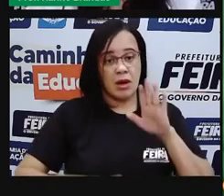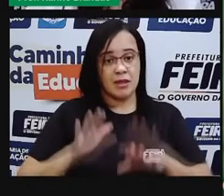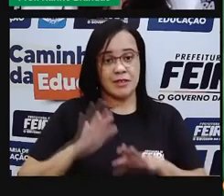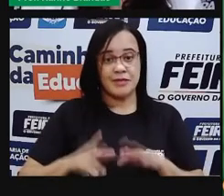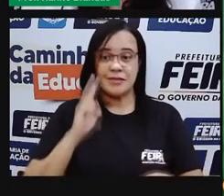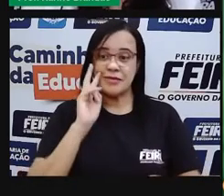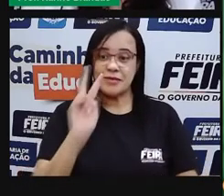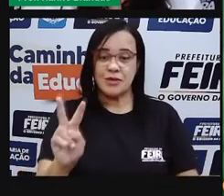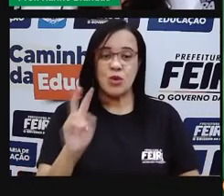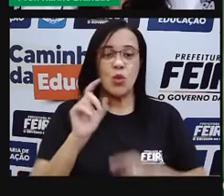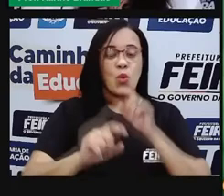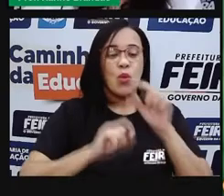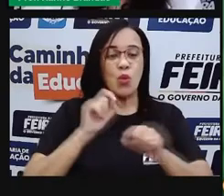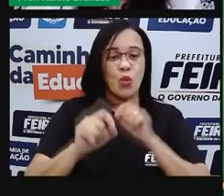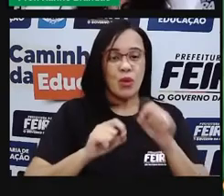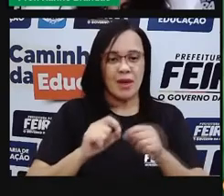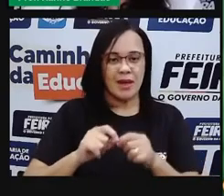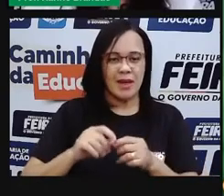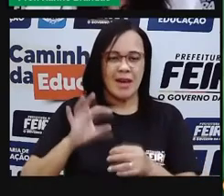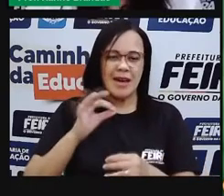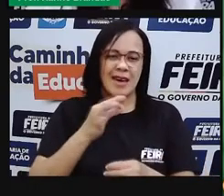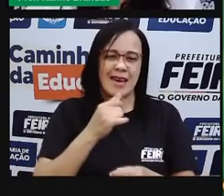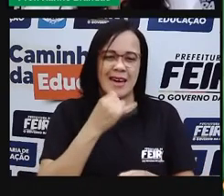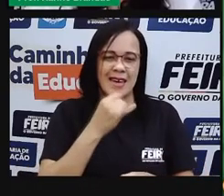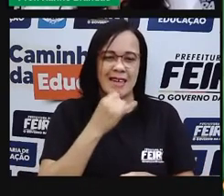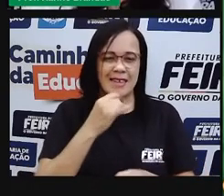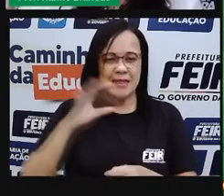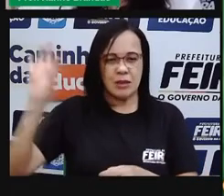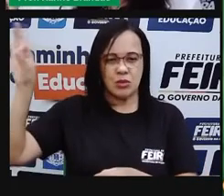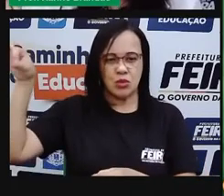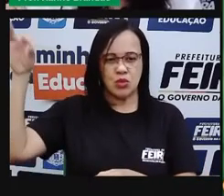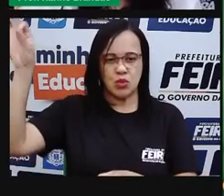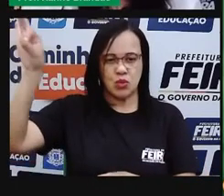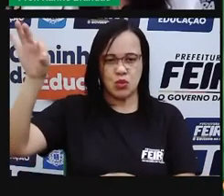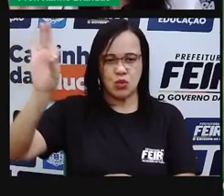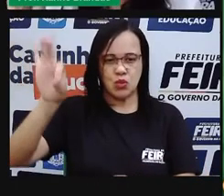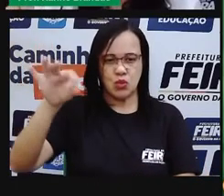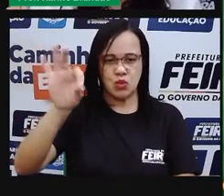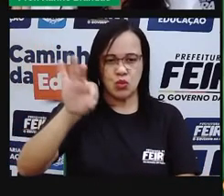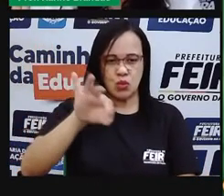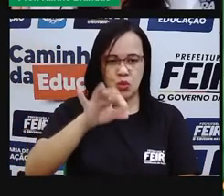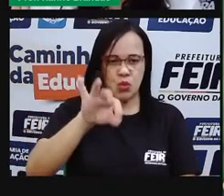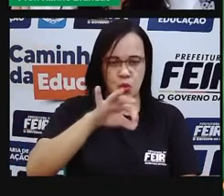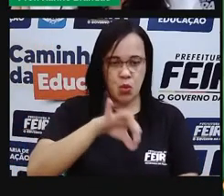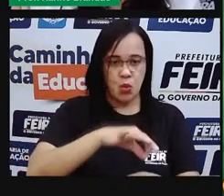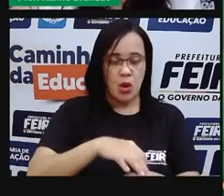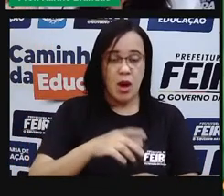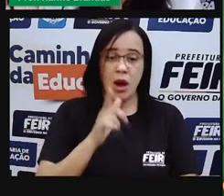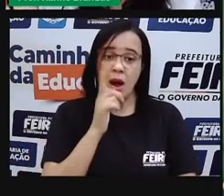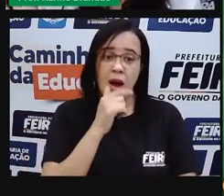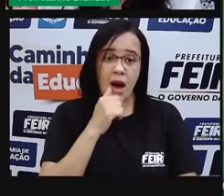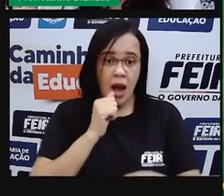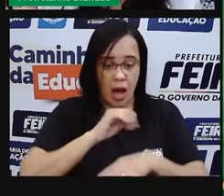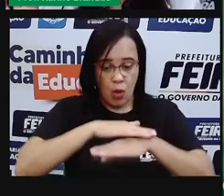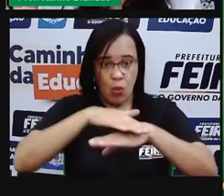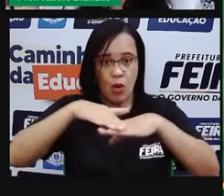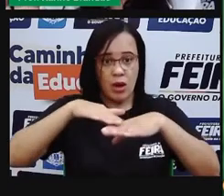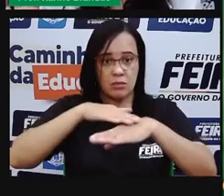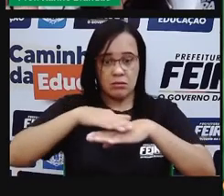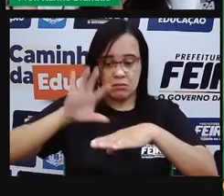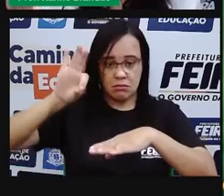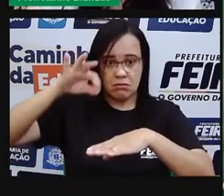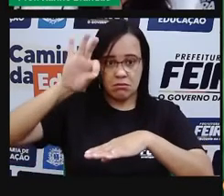ver também que alguns insetos, mosca, né? Conseguem caminhar sobre a água, se a gente não mexer